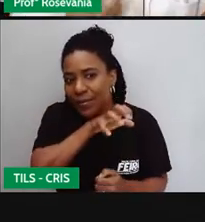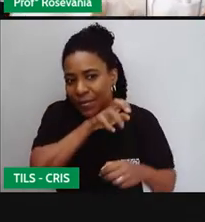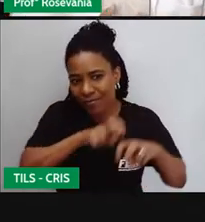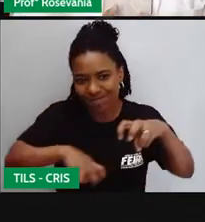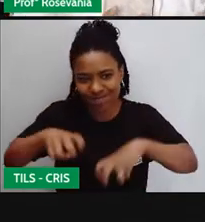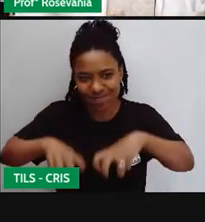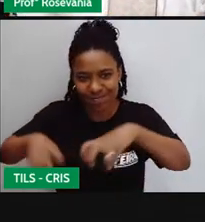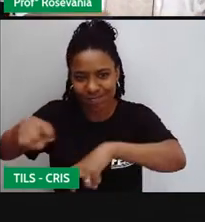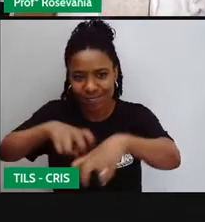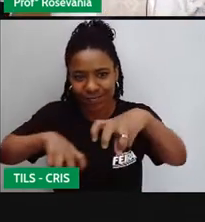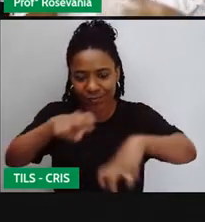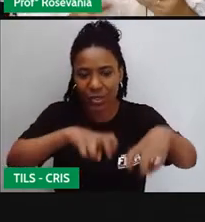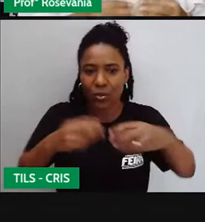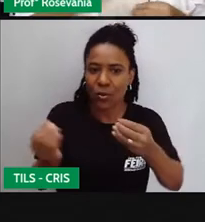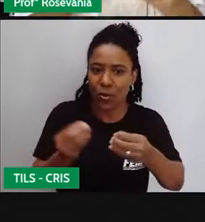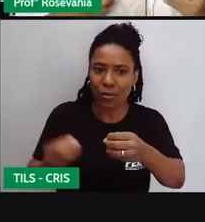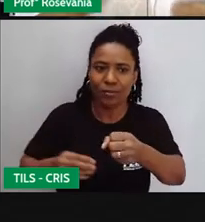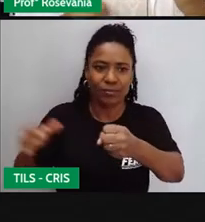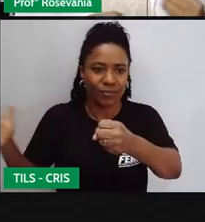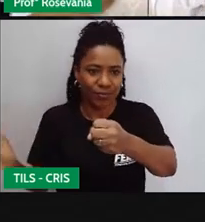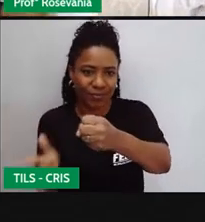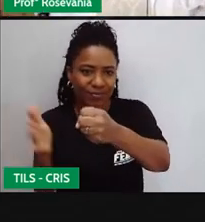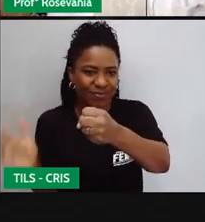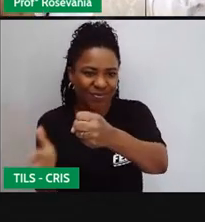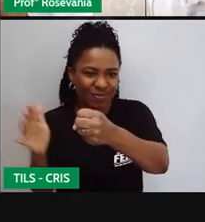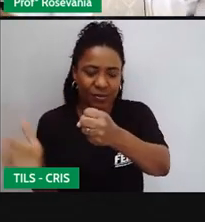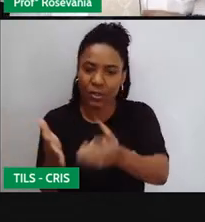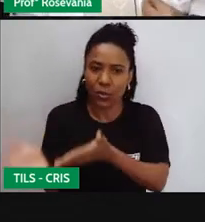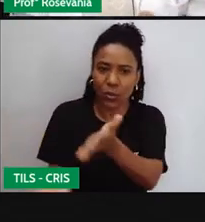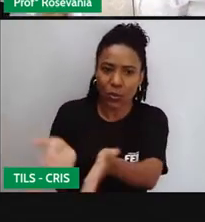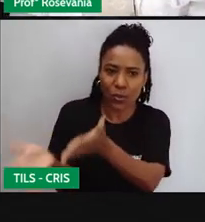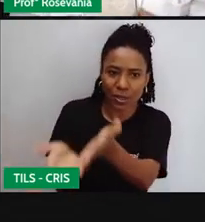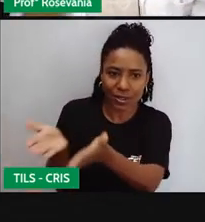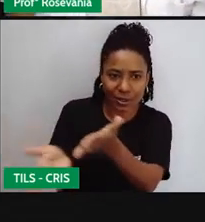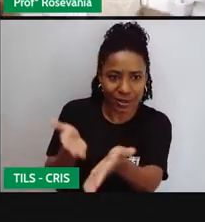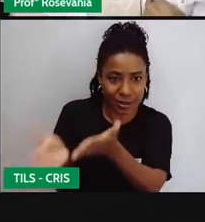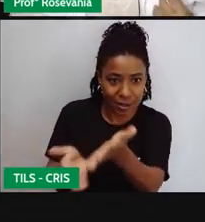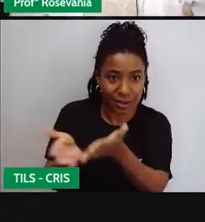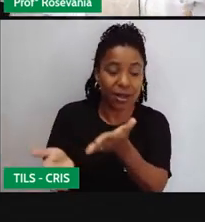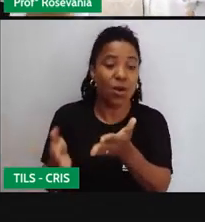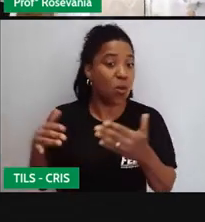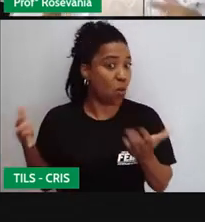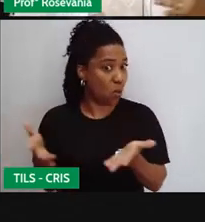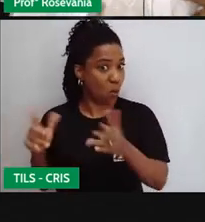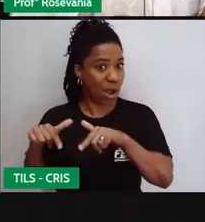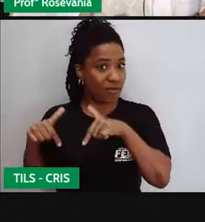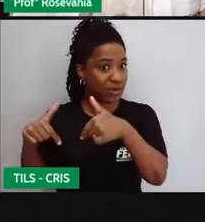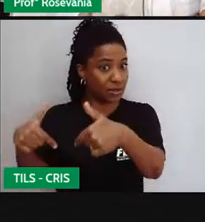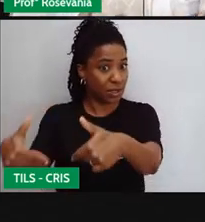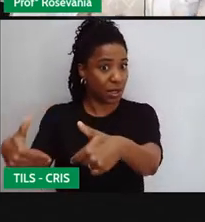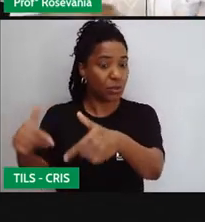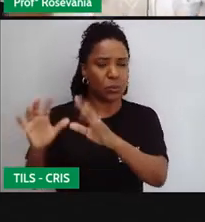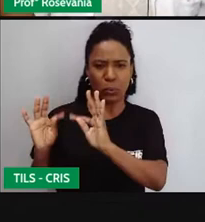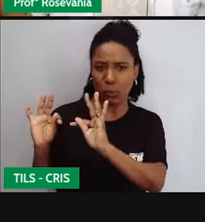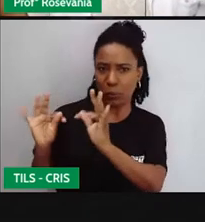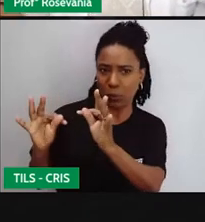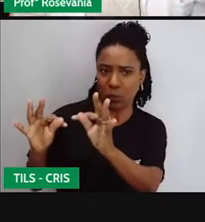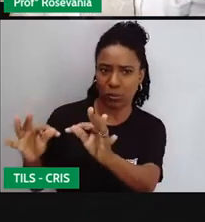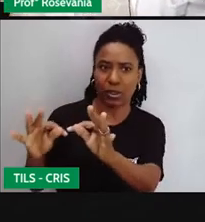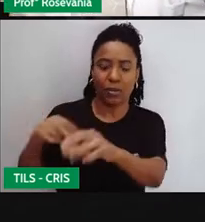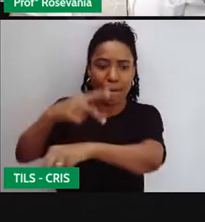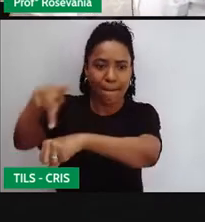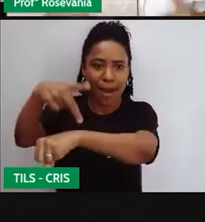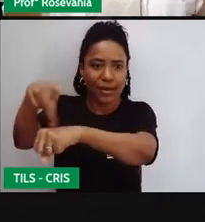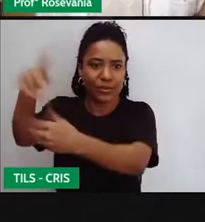aquele método antigo, aquele tradicional? Ou eu vou usar um método atual, né? Que em determinado país ou